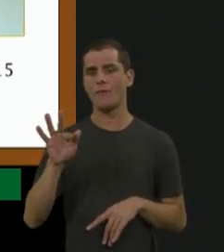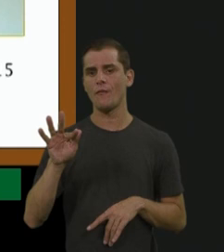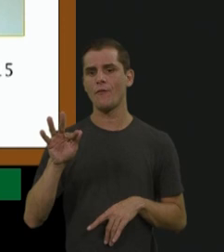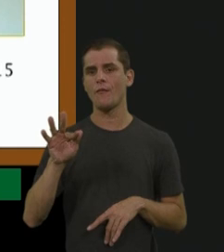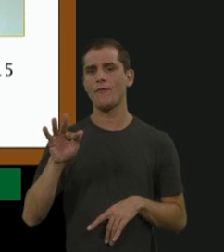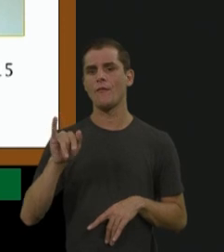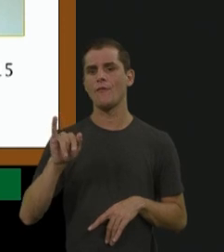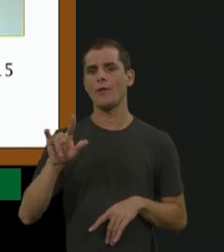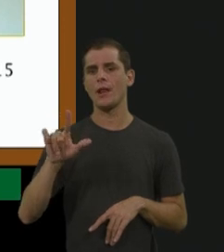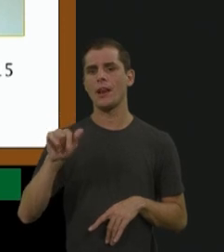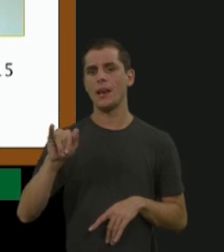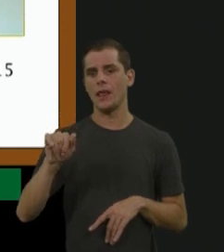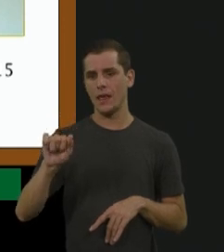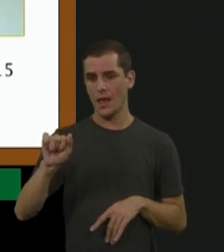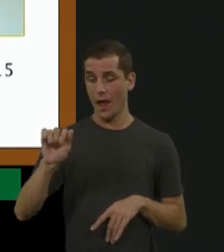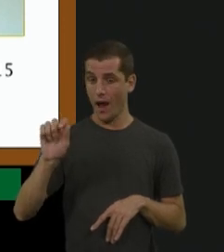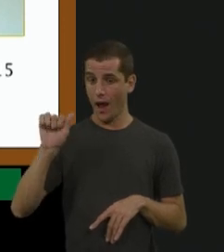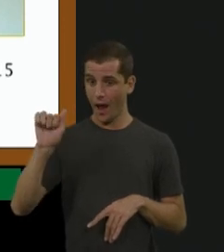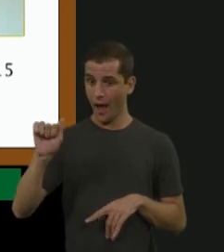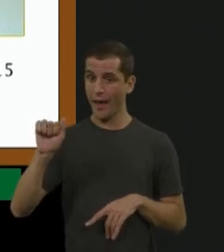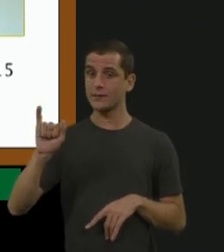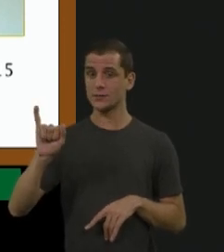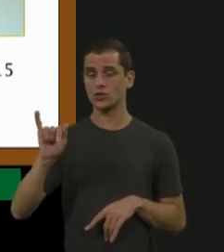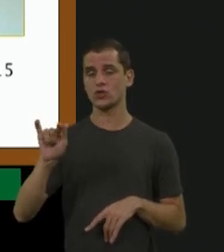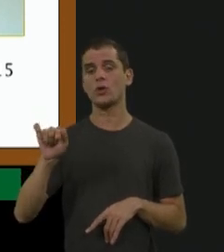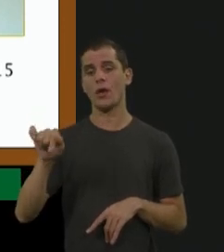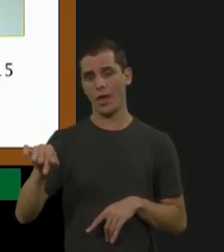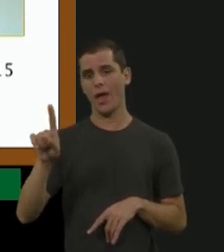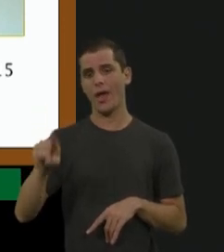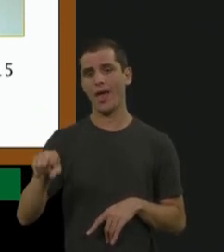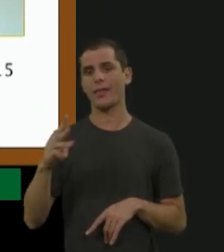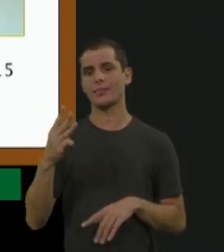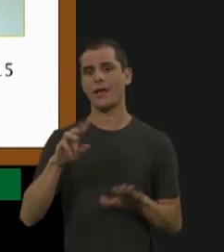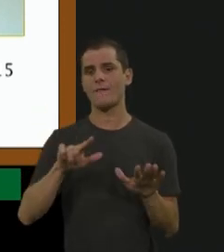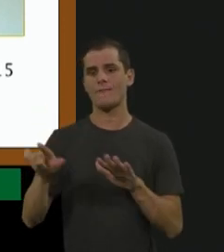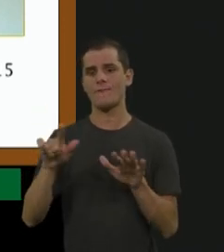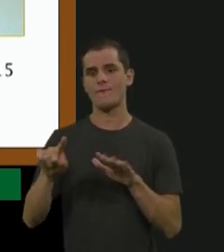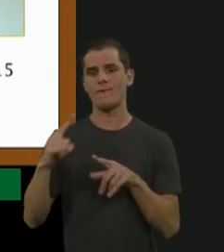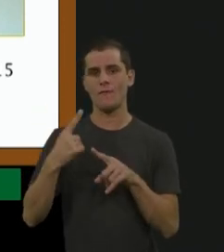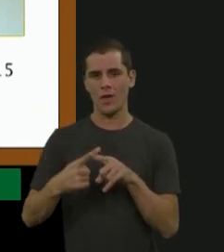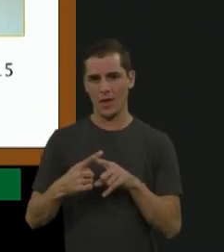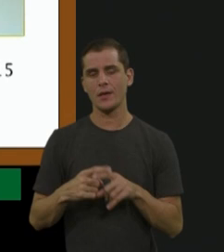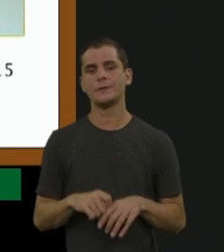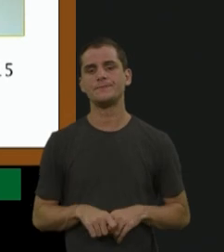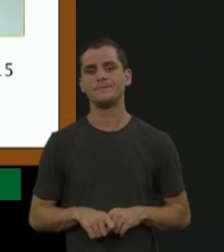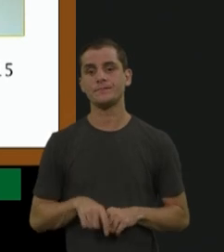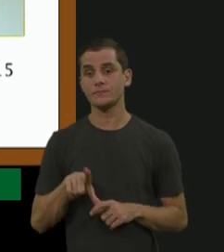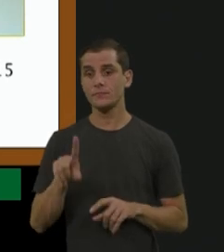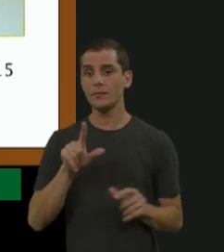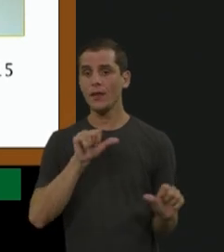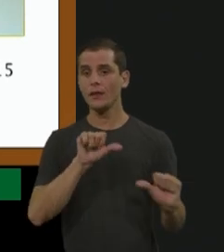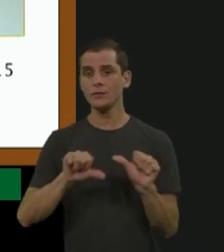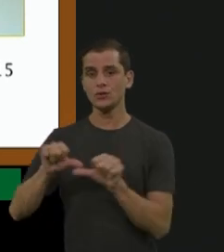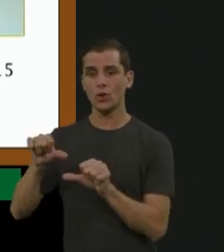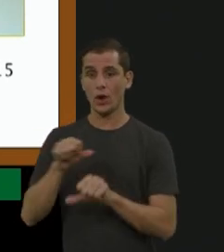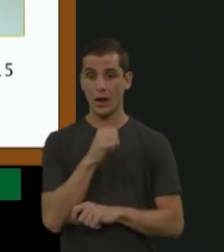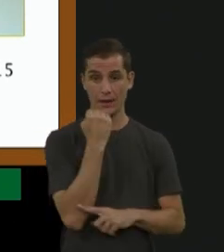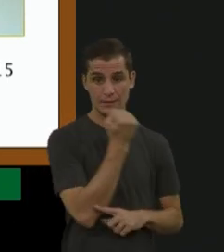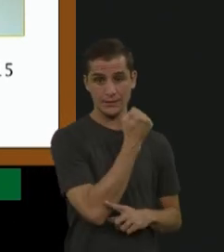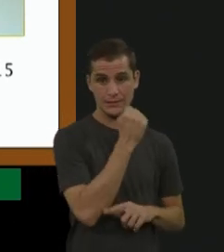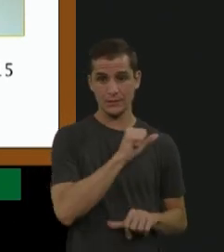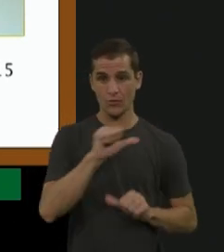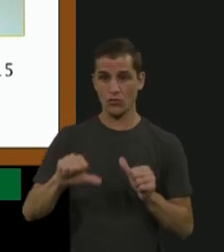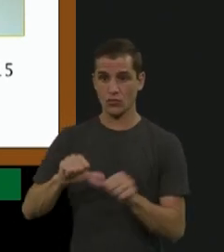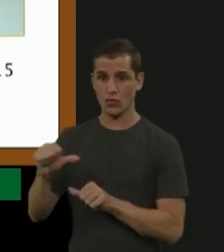para que ele tenha, pelo menos, um nível maior de 1% para transformar aquela hemofilia, que é grave, em moderado, para ele não ter